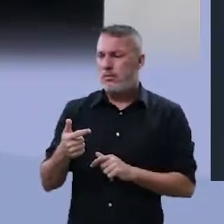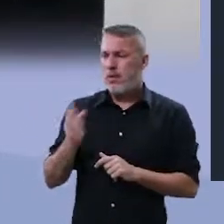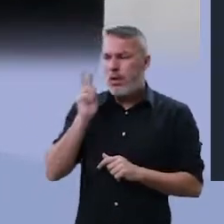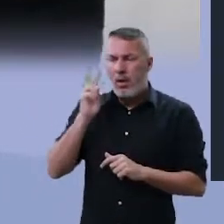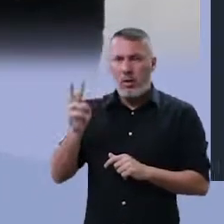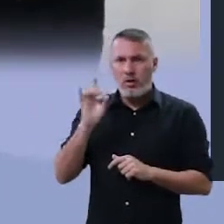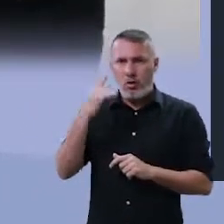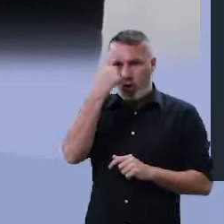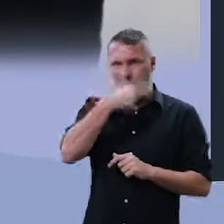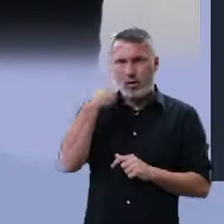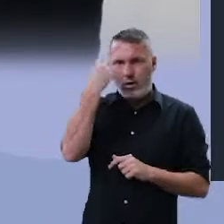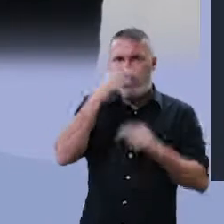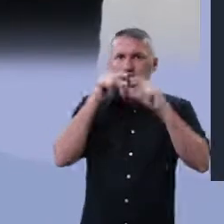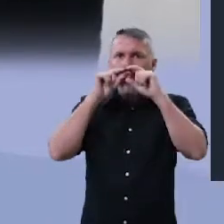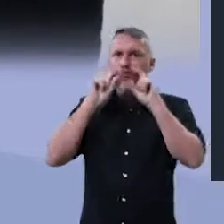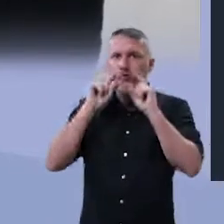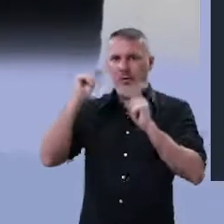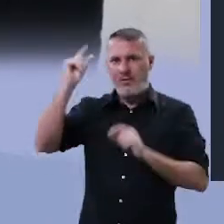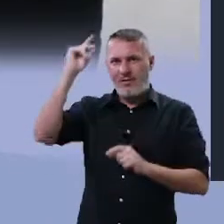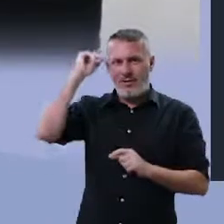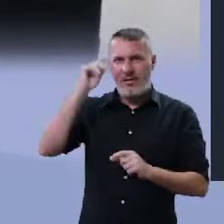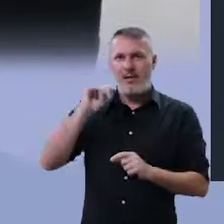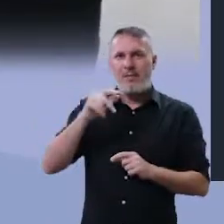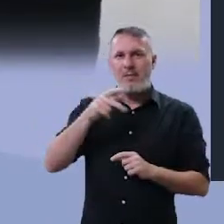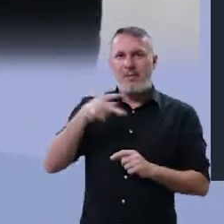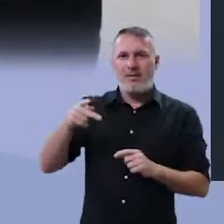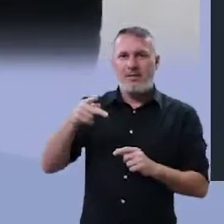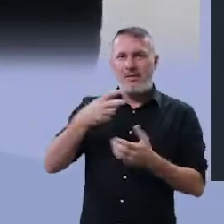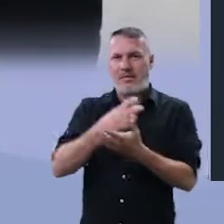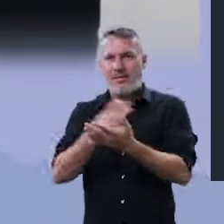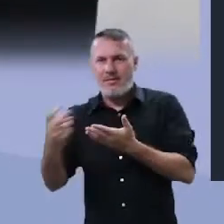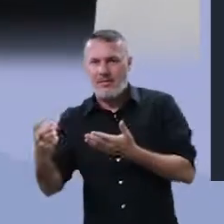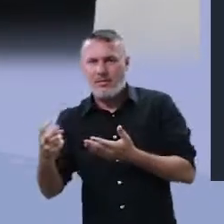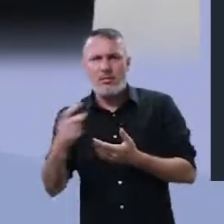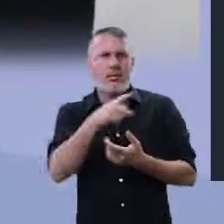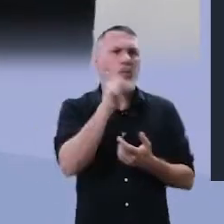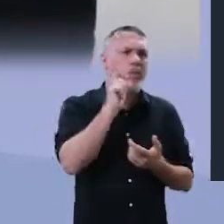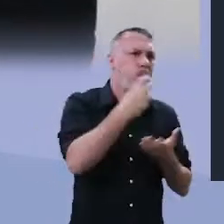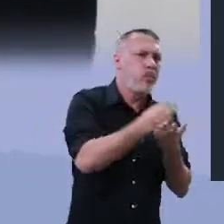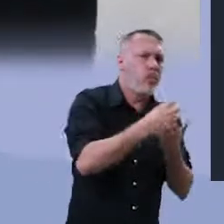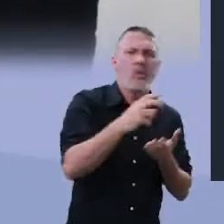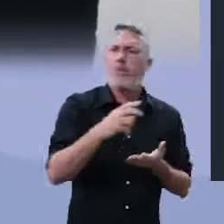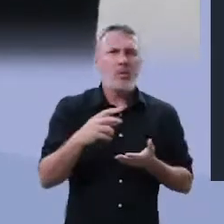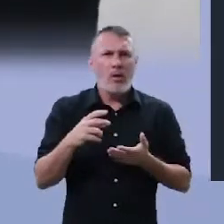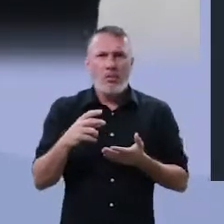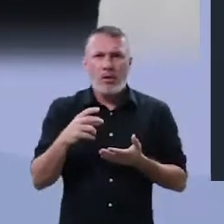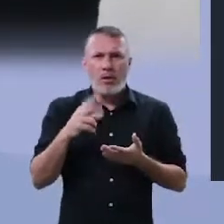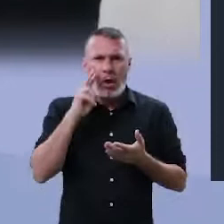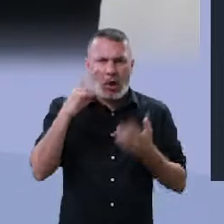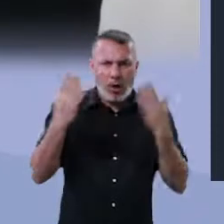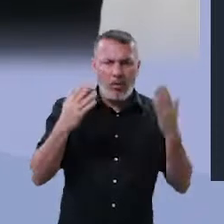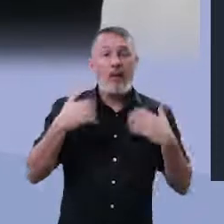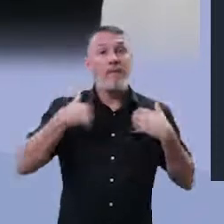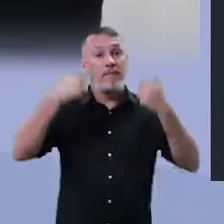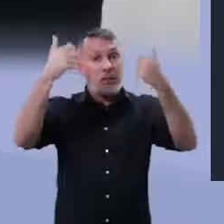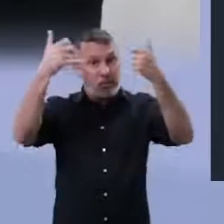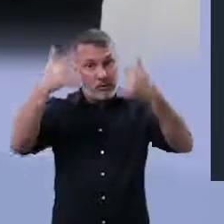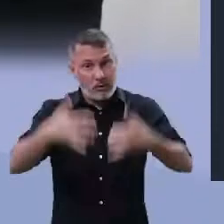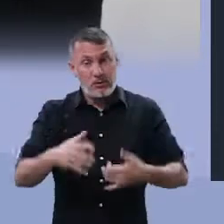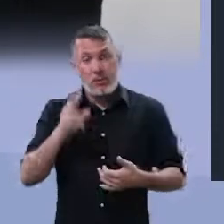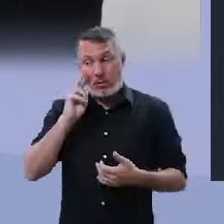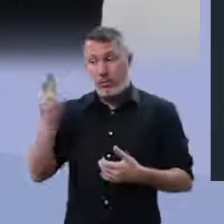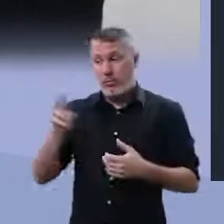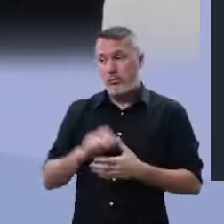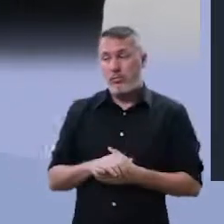Não está vendo? Você só está vendo o Saddam Hussein? Não sabe quem é ele? Nem o Bush também não sabe? Vou explicar para você agora.